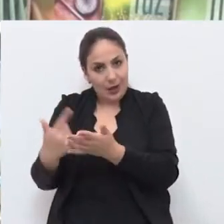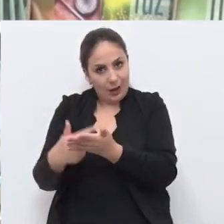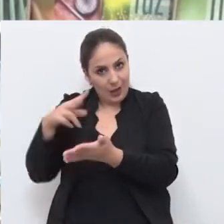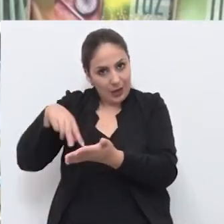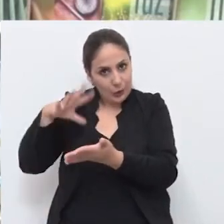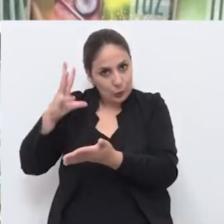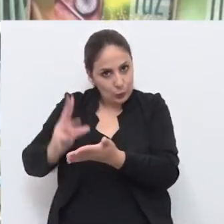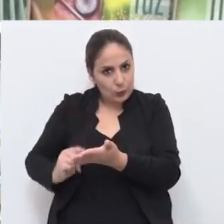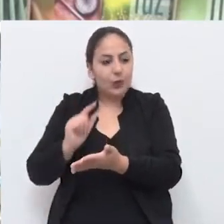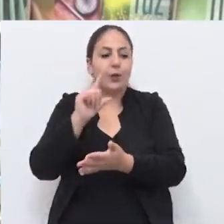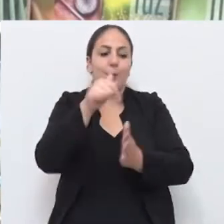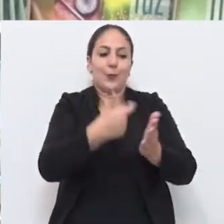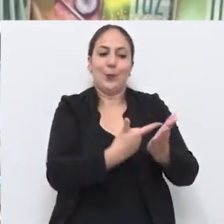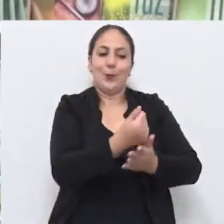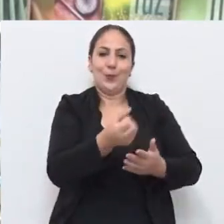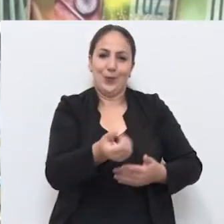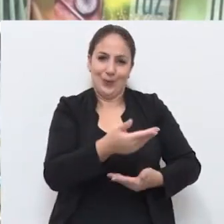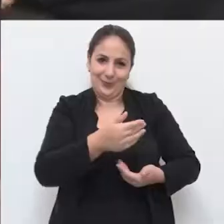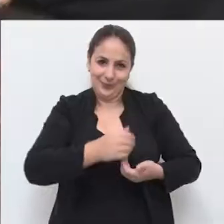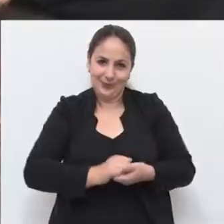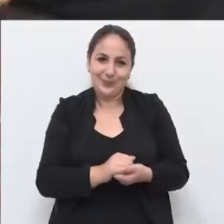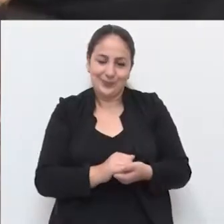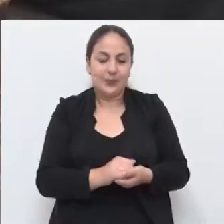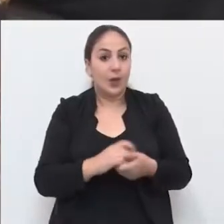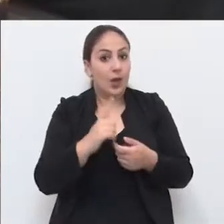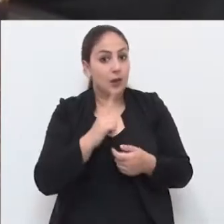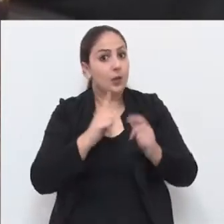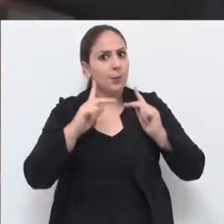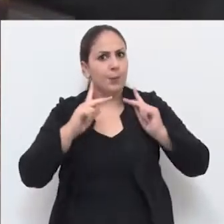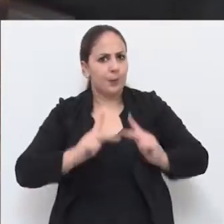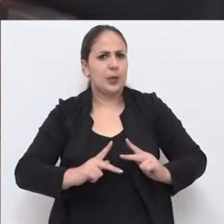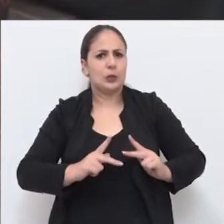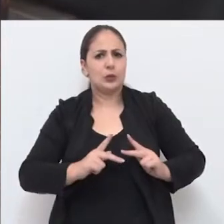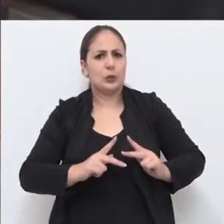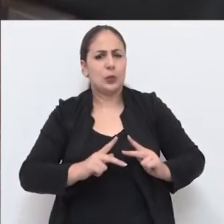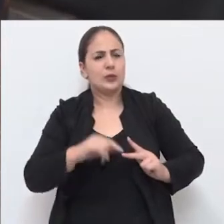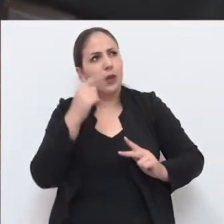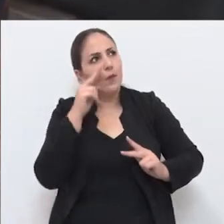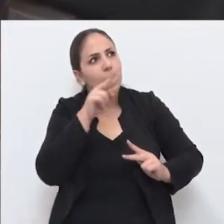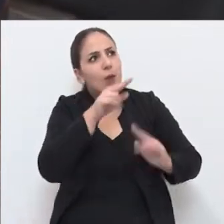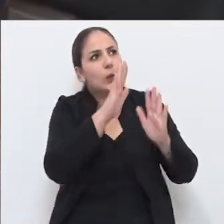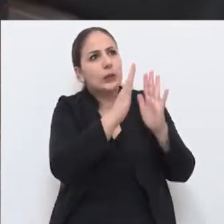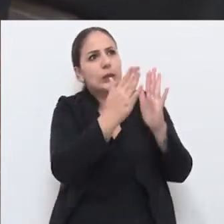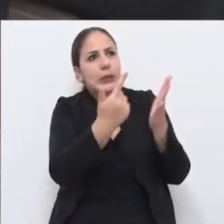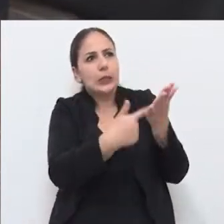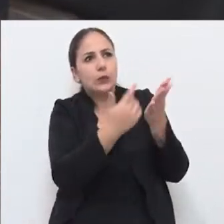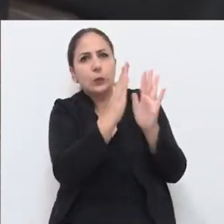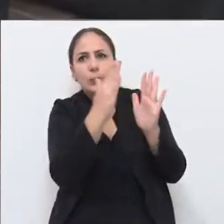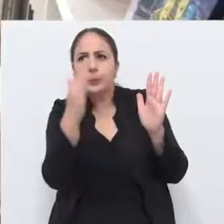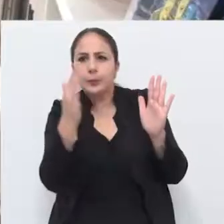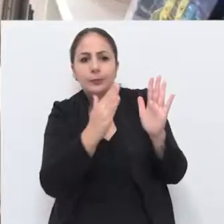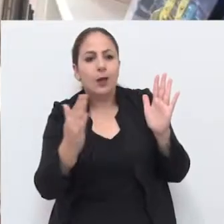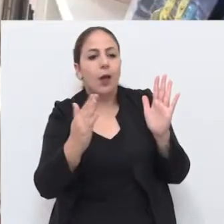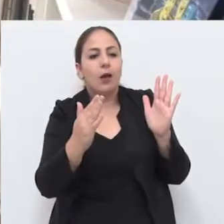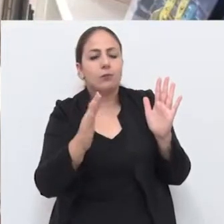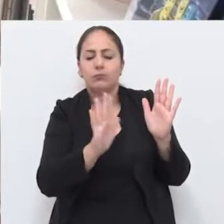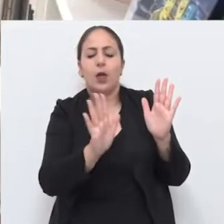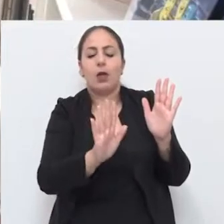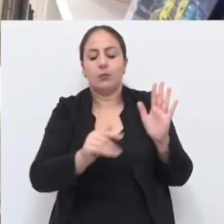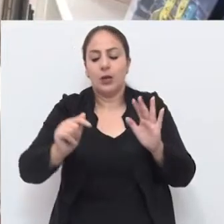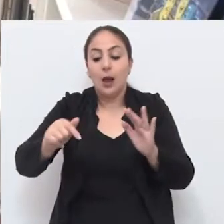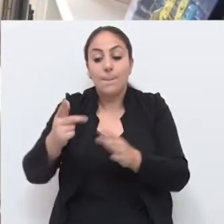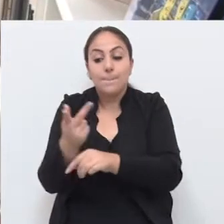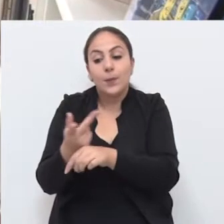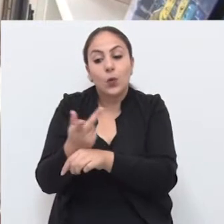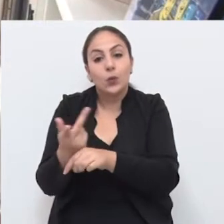terminar primeiro os que estão lá em casa, depois vamos aqui. E tem ainda quem não se contenta com os títulos expostos, ao alcance